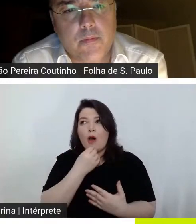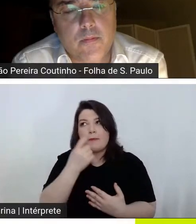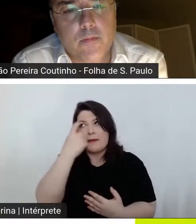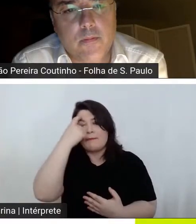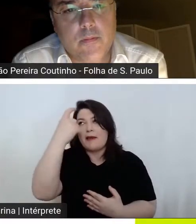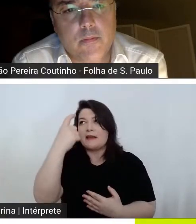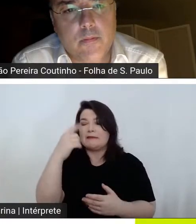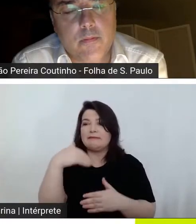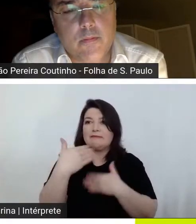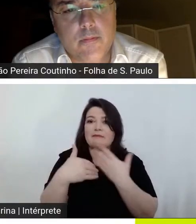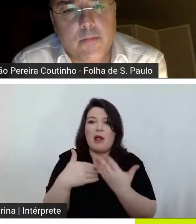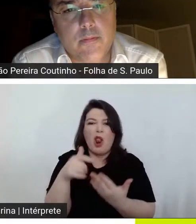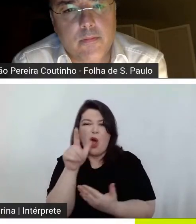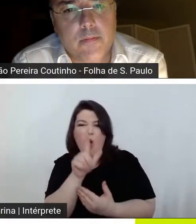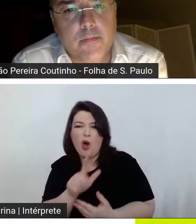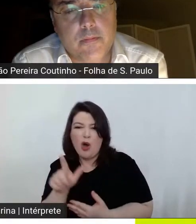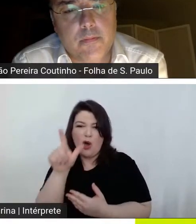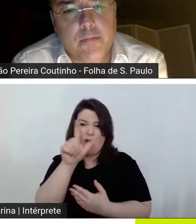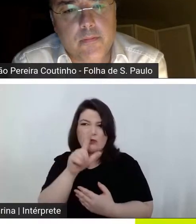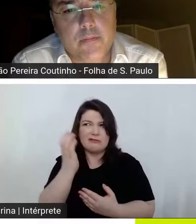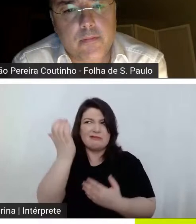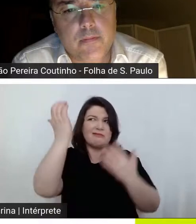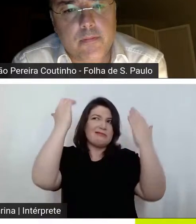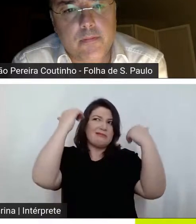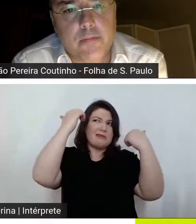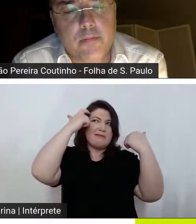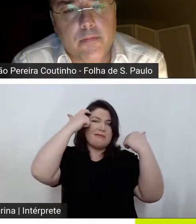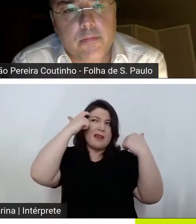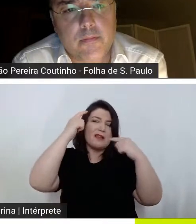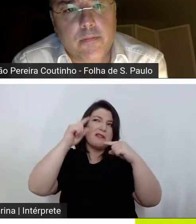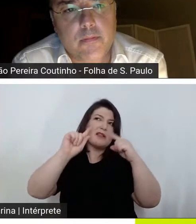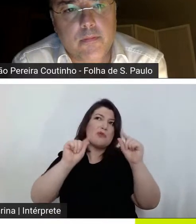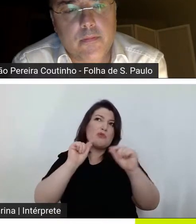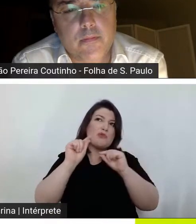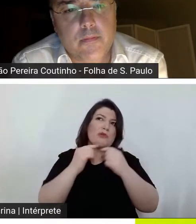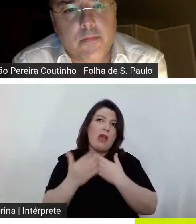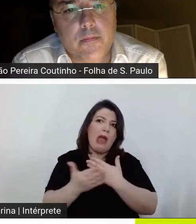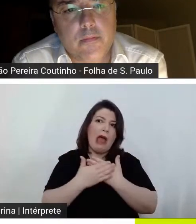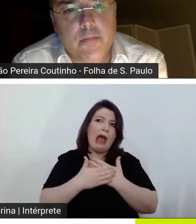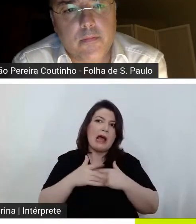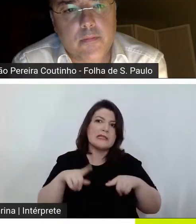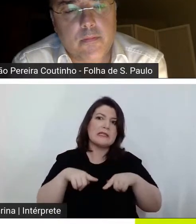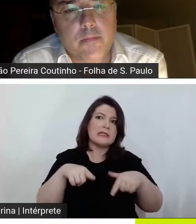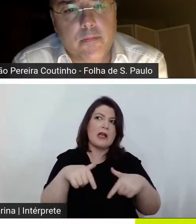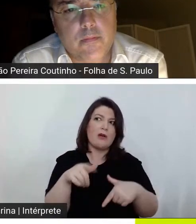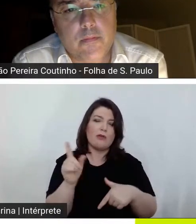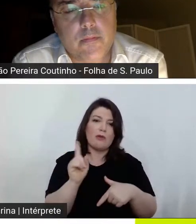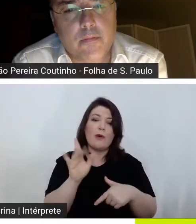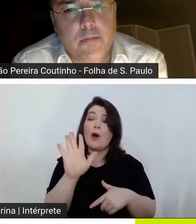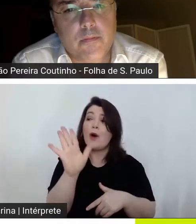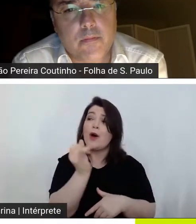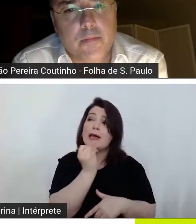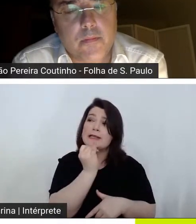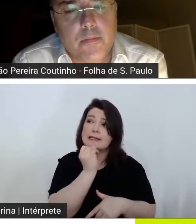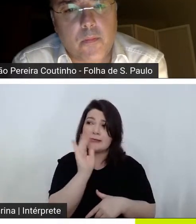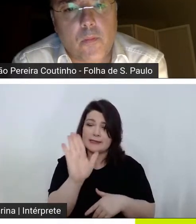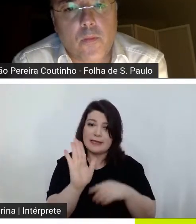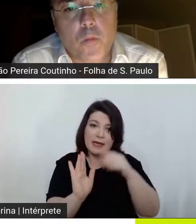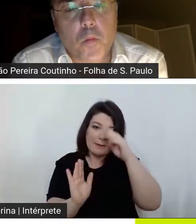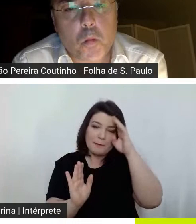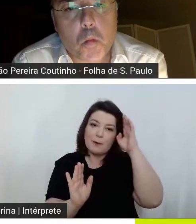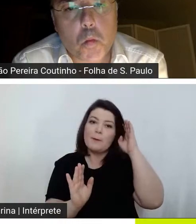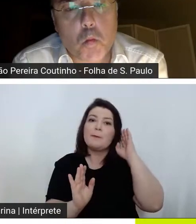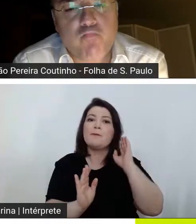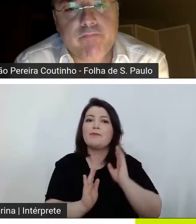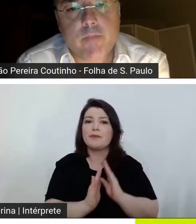lógica inconsciente naquela ação dele eu vou dar um exemplo que eu acho que é bem típico